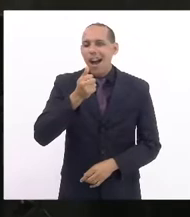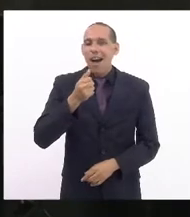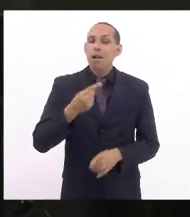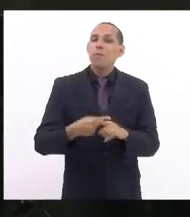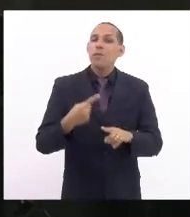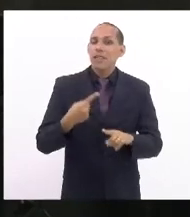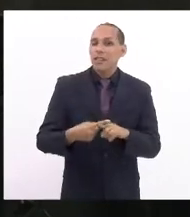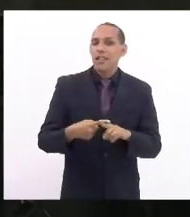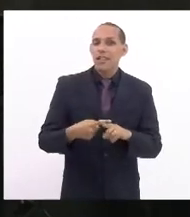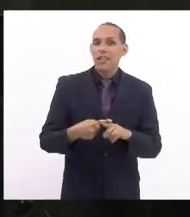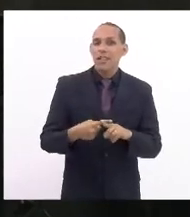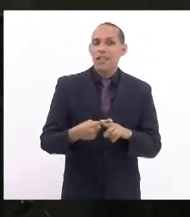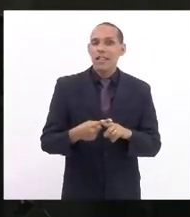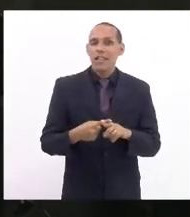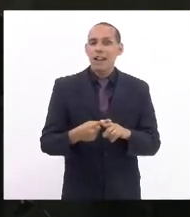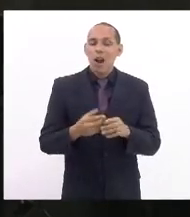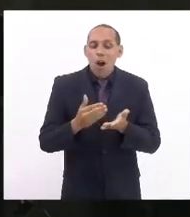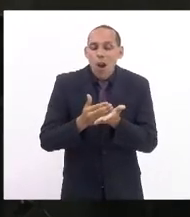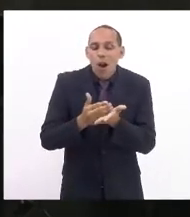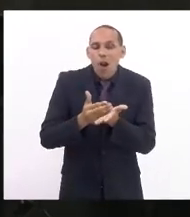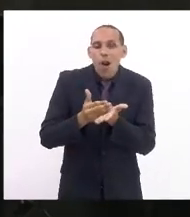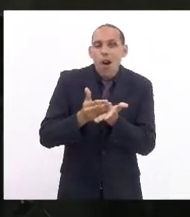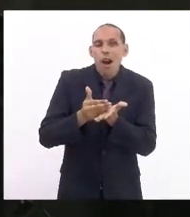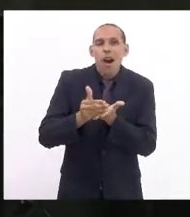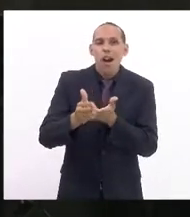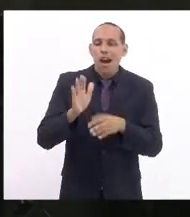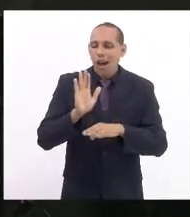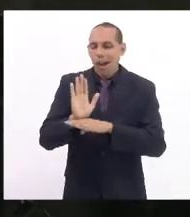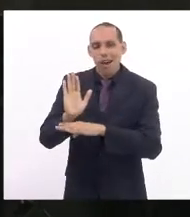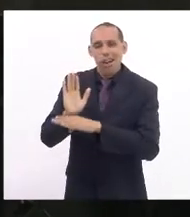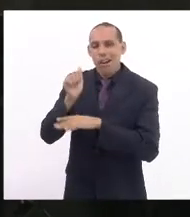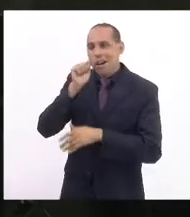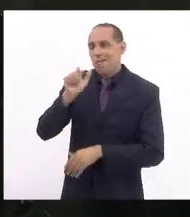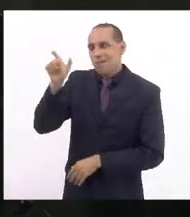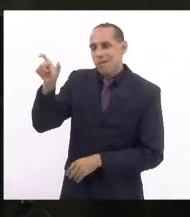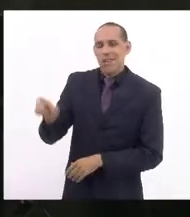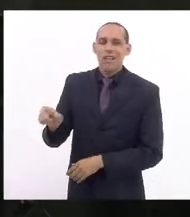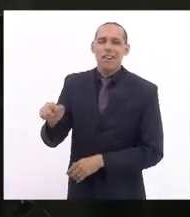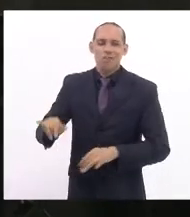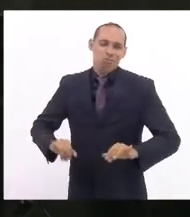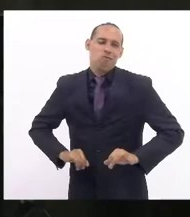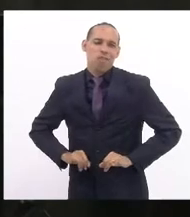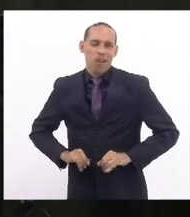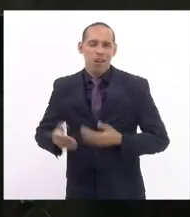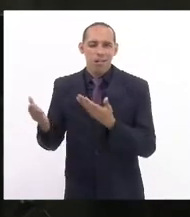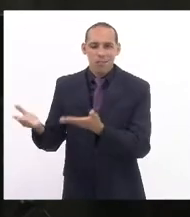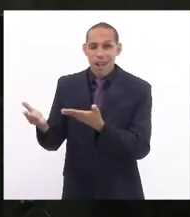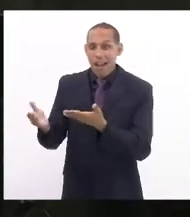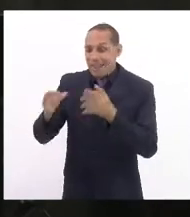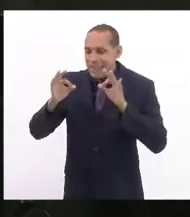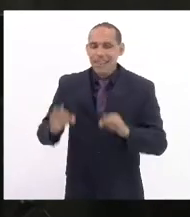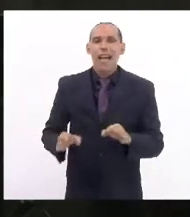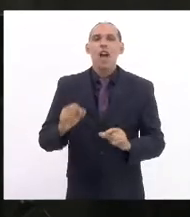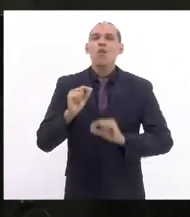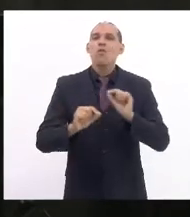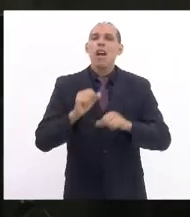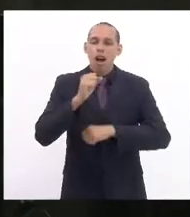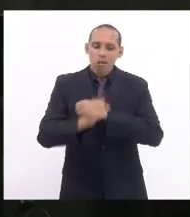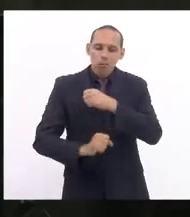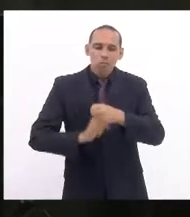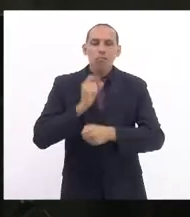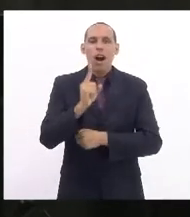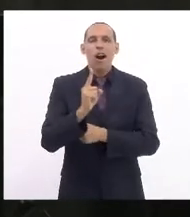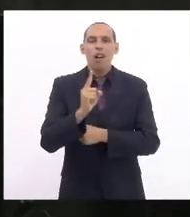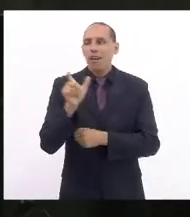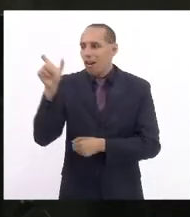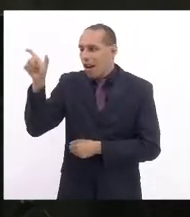dar o pontapé inicial, deputada Mônica, para salvar a vida daquela mulher, aonde ela vai ter a certeza que durante um ano ela